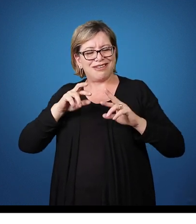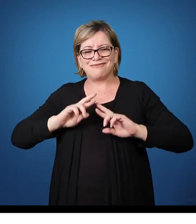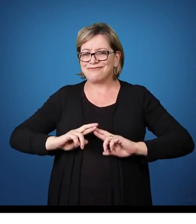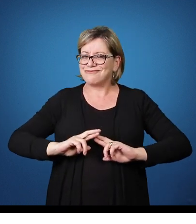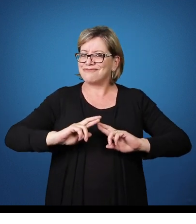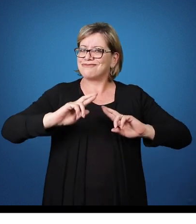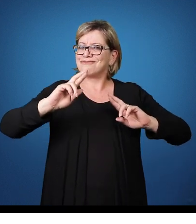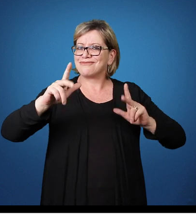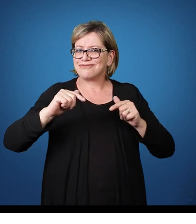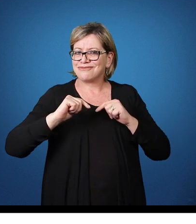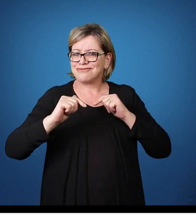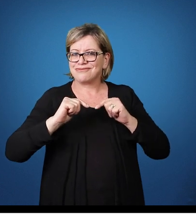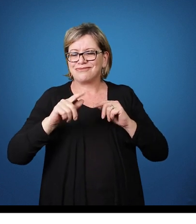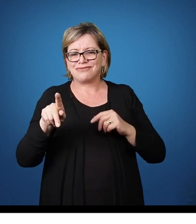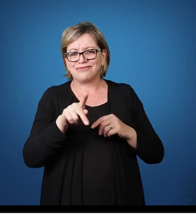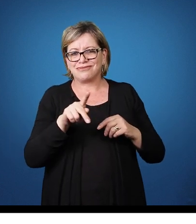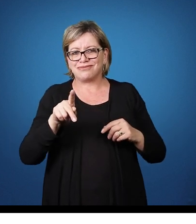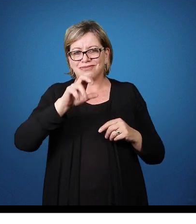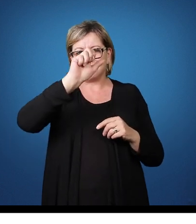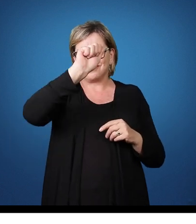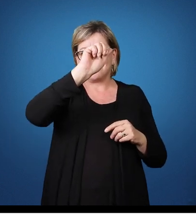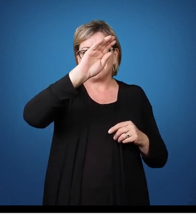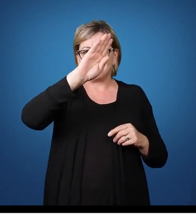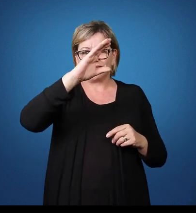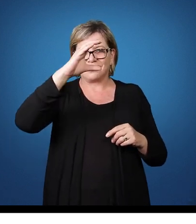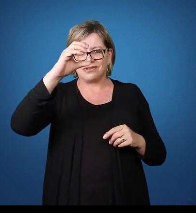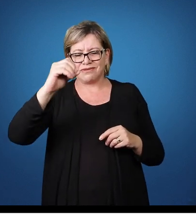Para o trabalho Do professor Na alfabetização